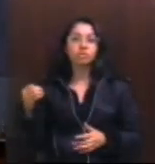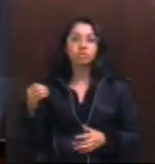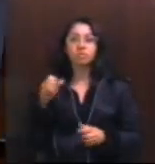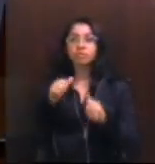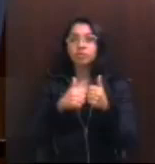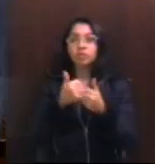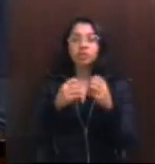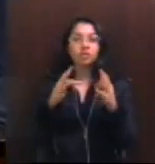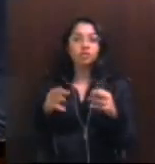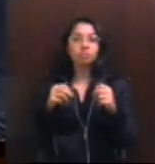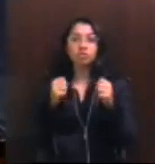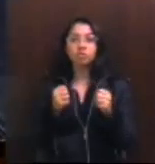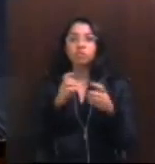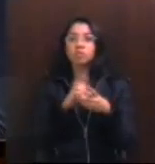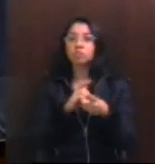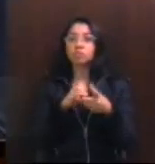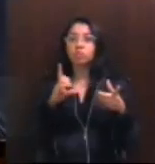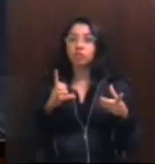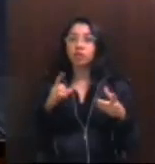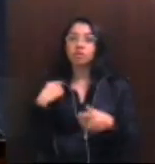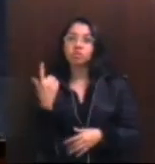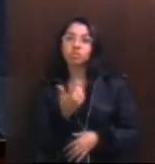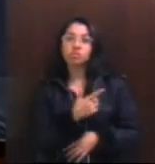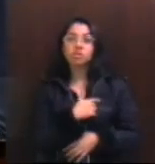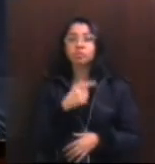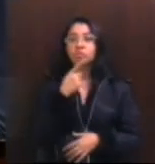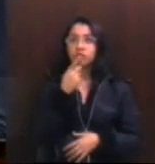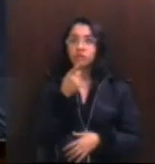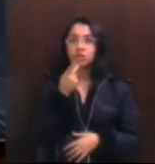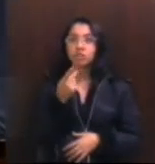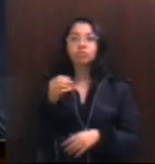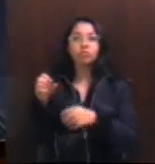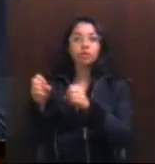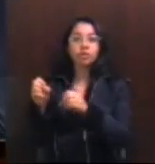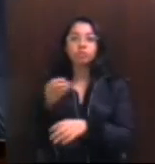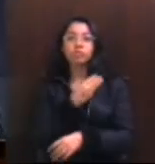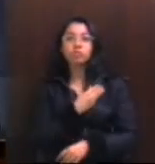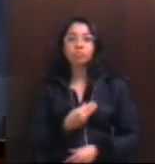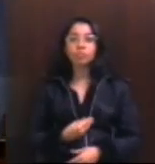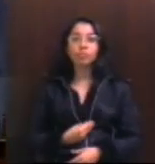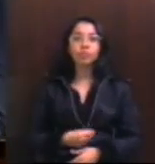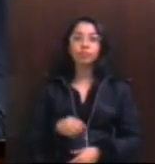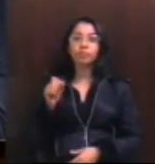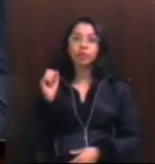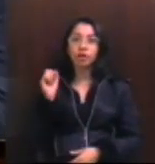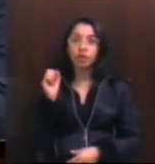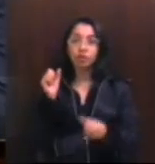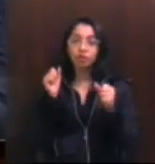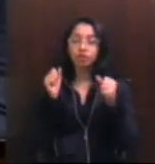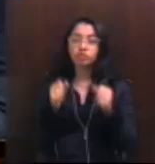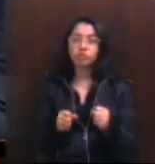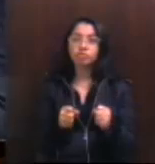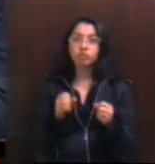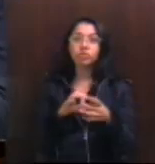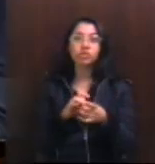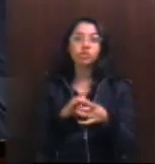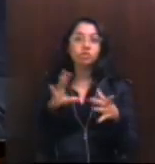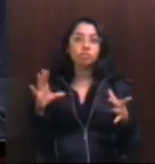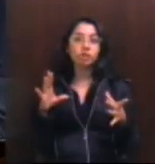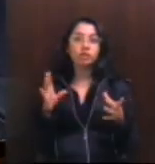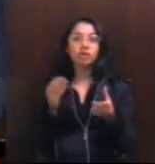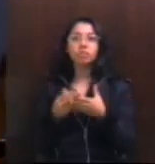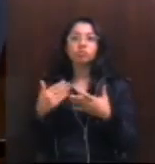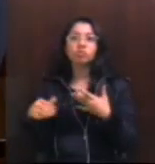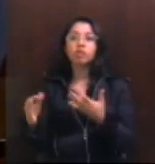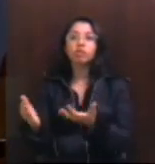para todos e, portanto, democrática, nós estamos dizendo que a educação pública é aquilo que pode justamente libertar, tirar